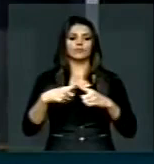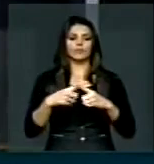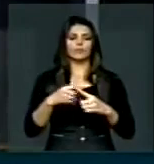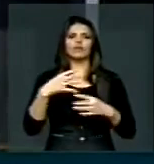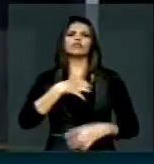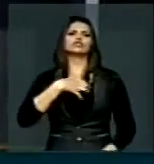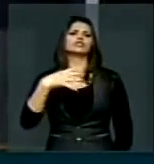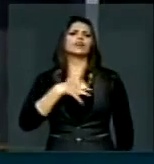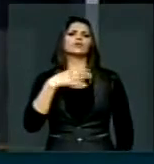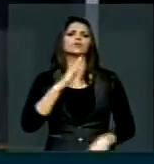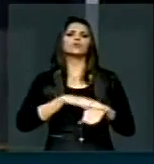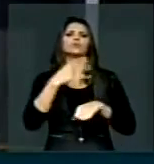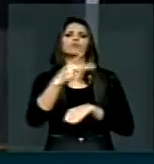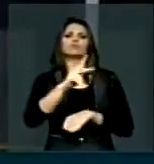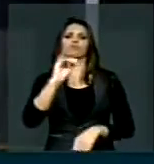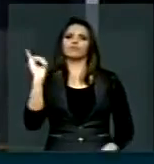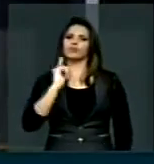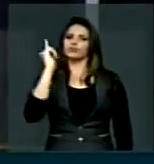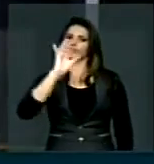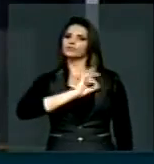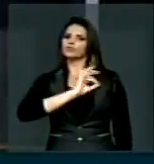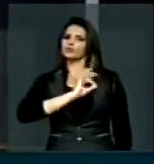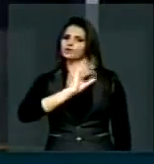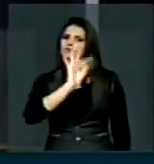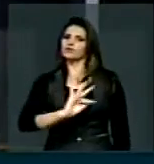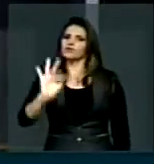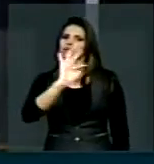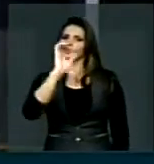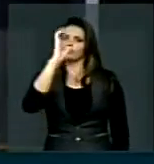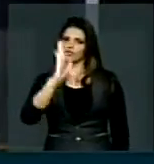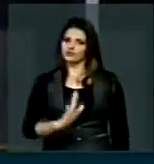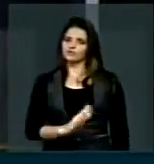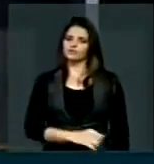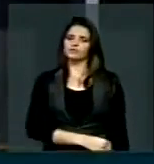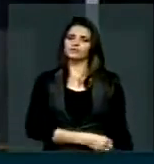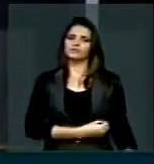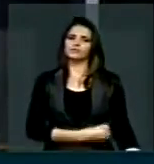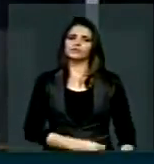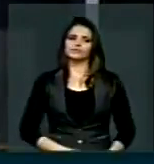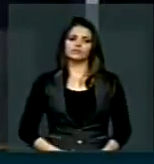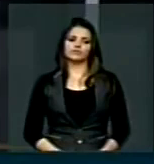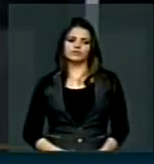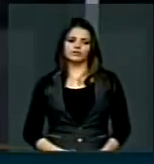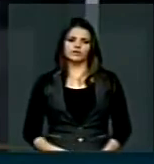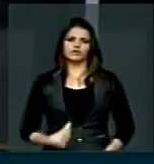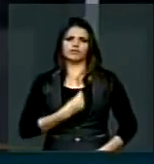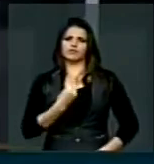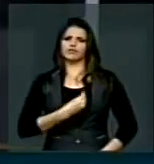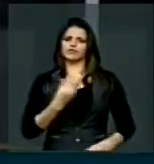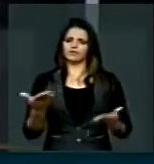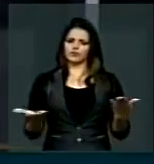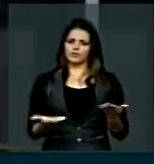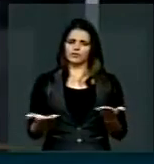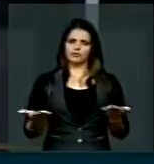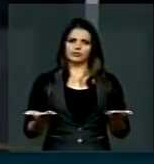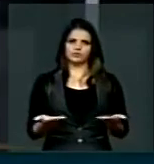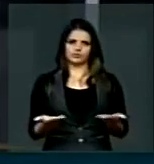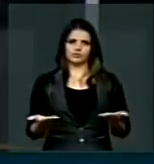maneira como essa importante Polícia do Brasil, que é a Polícia Federal, está vivendo hoje.